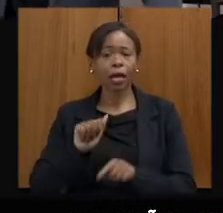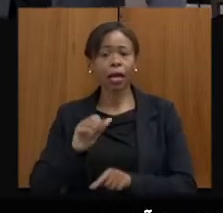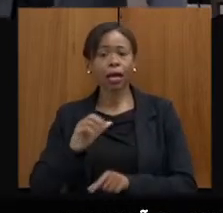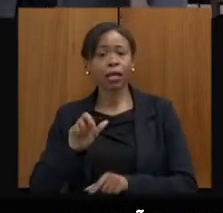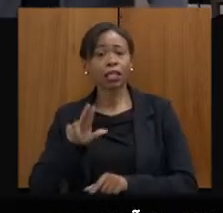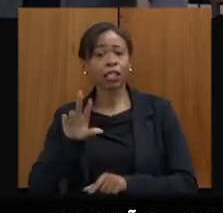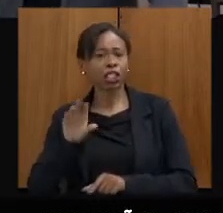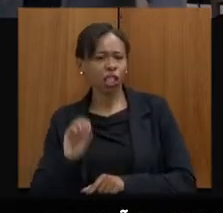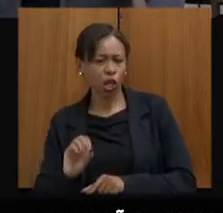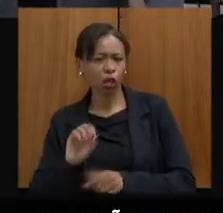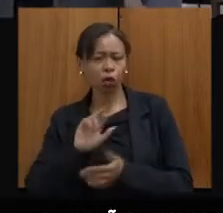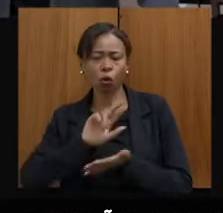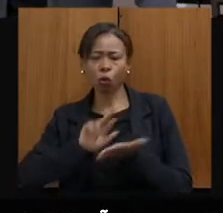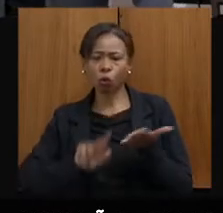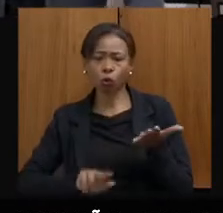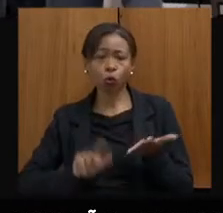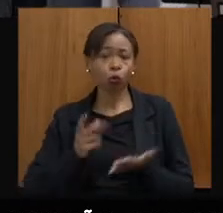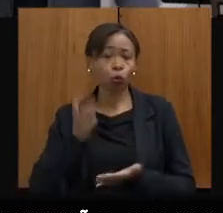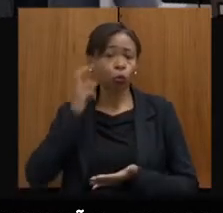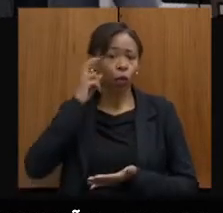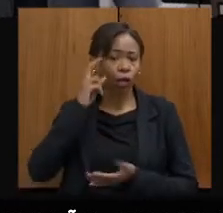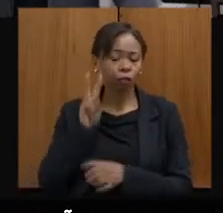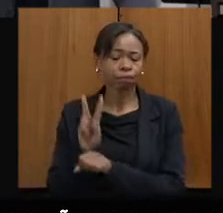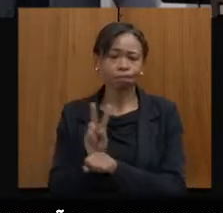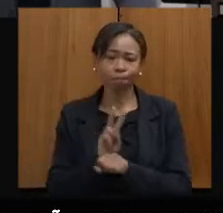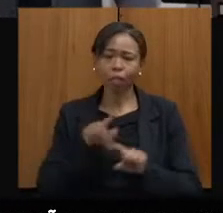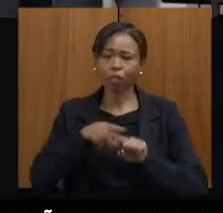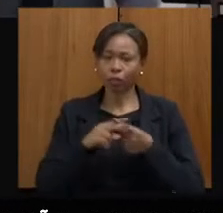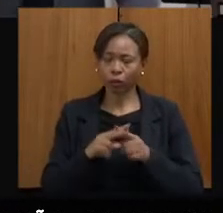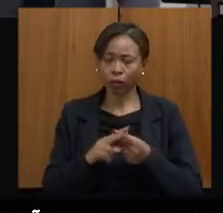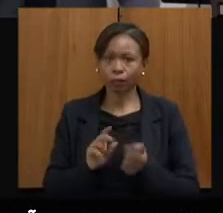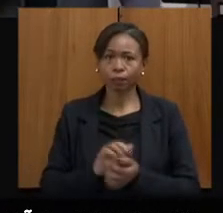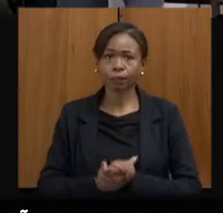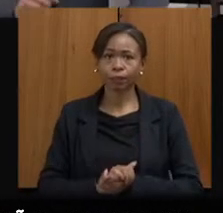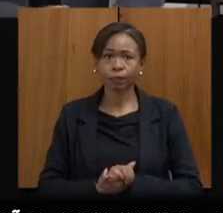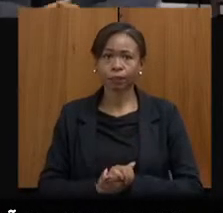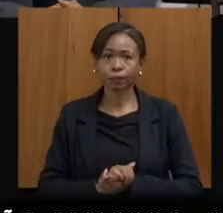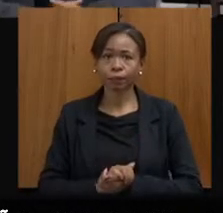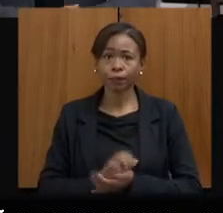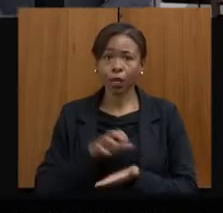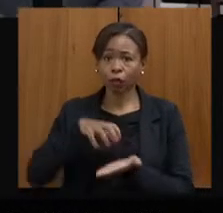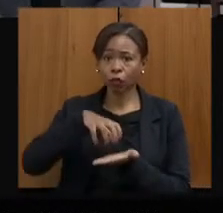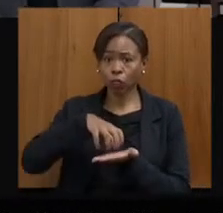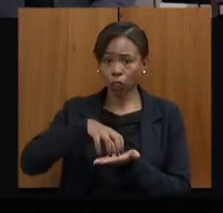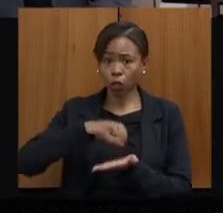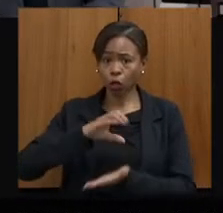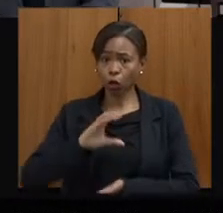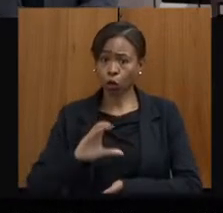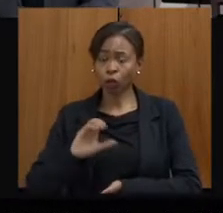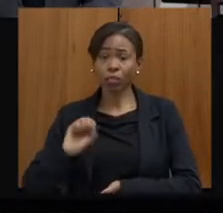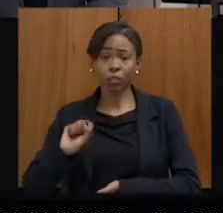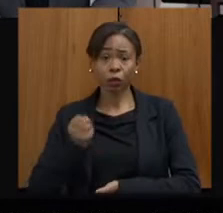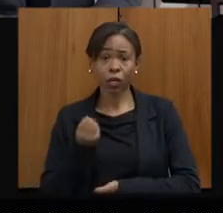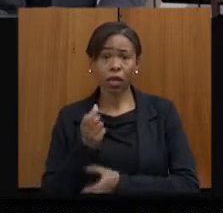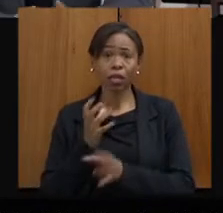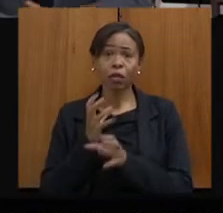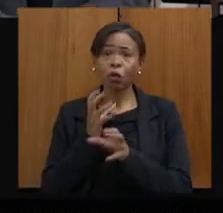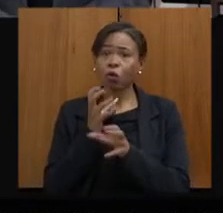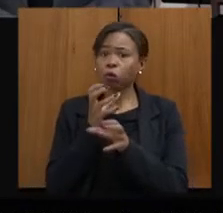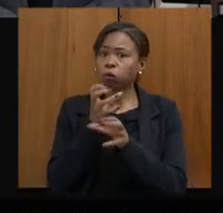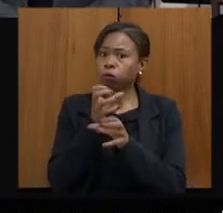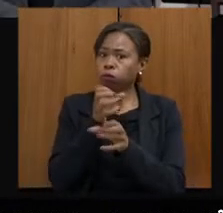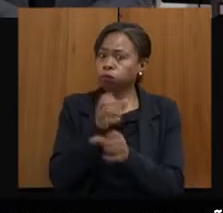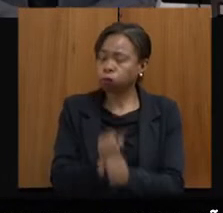restaurados pelo Instituto. Pode passar. A Fundação Clóvis Salgado foram 183 mil pessoas impactadas,